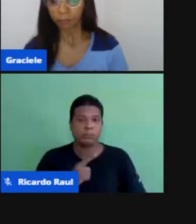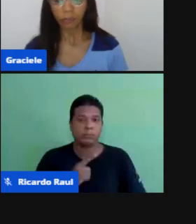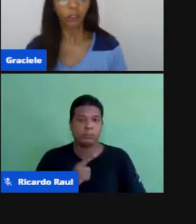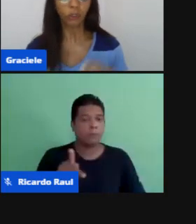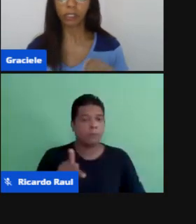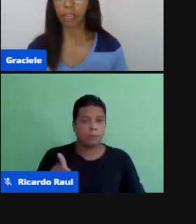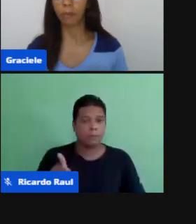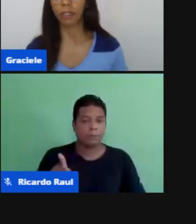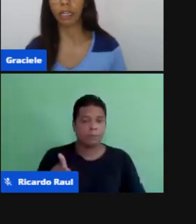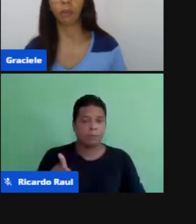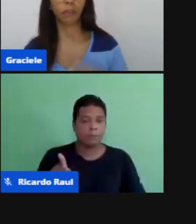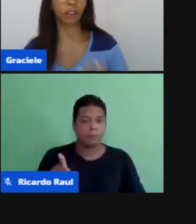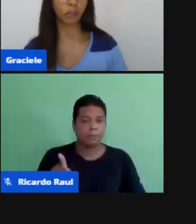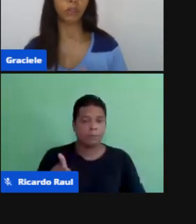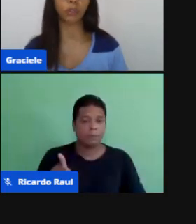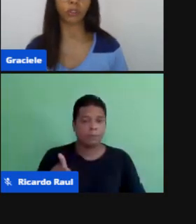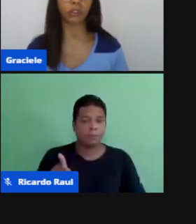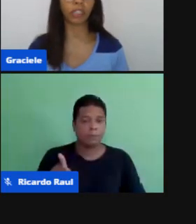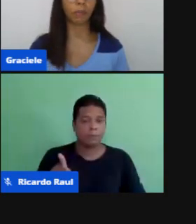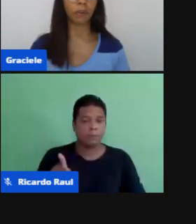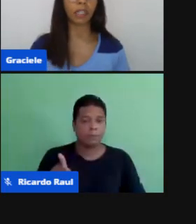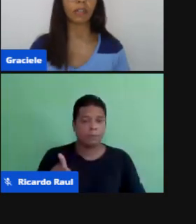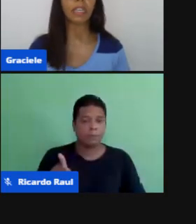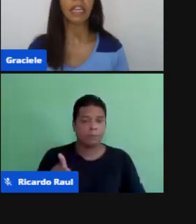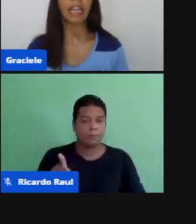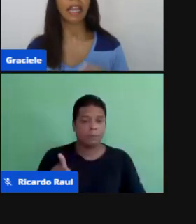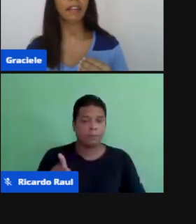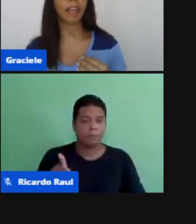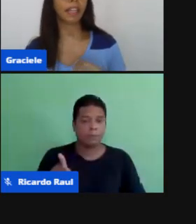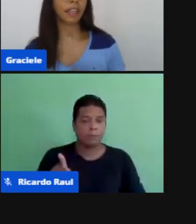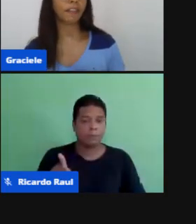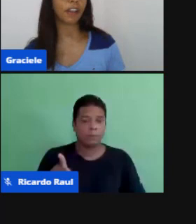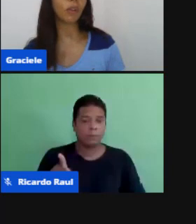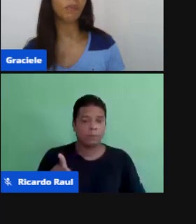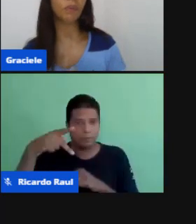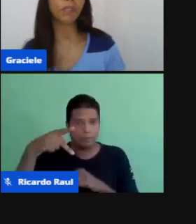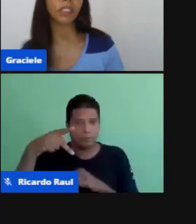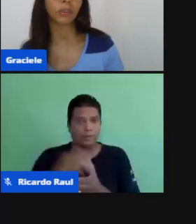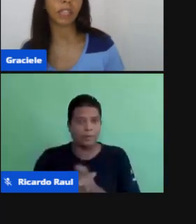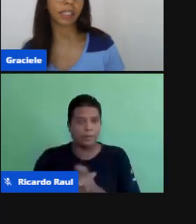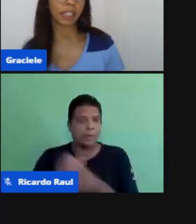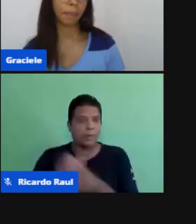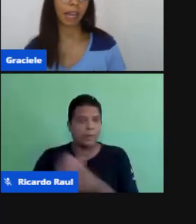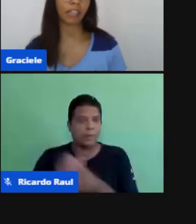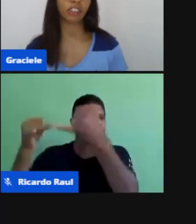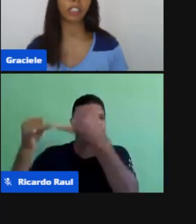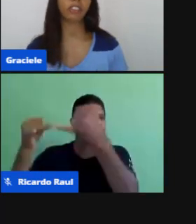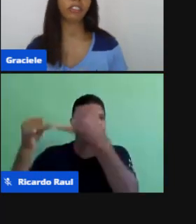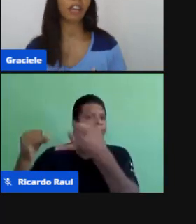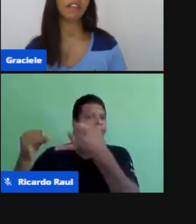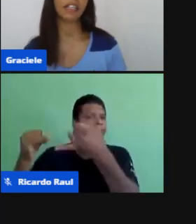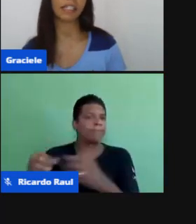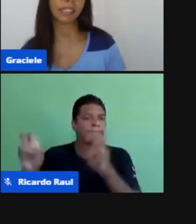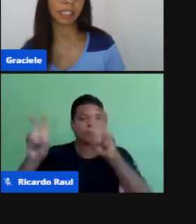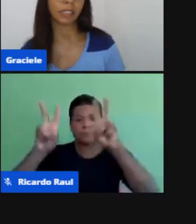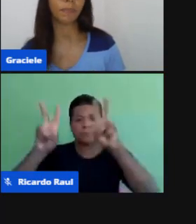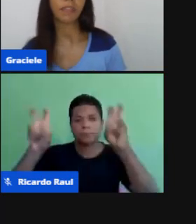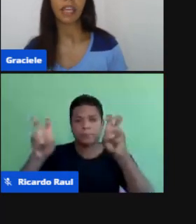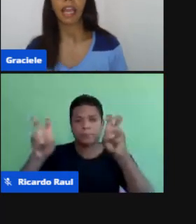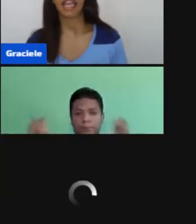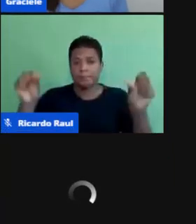José Morão O professor Doutor José Morão Ele falou Muito Dessa temática De